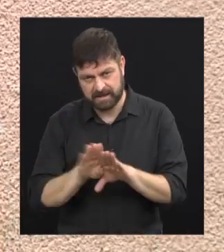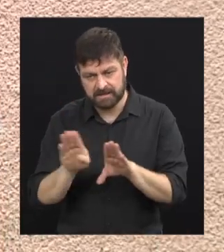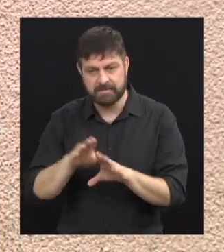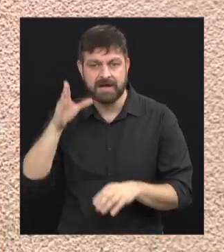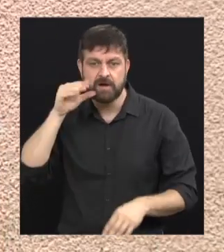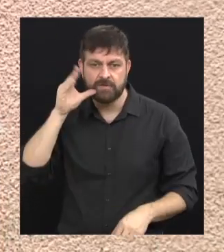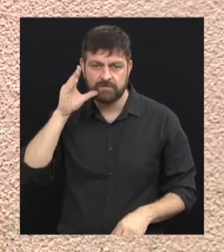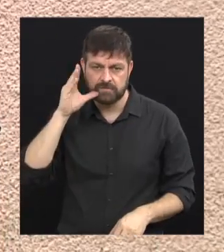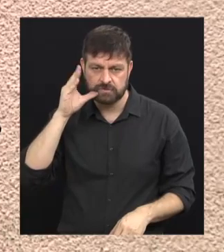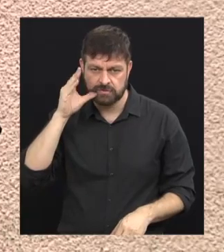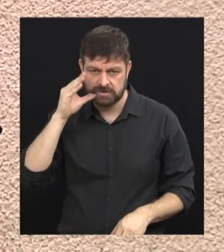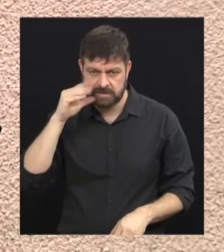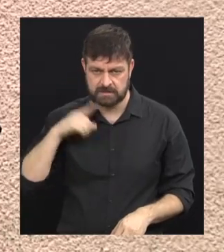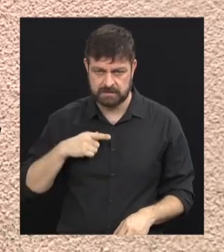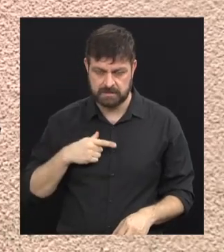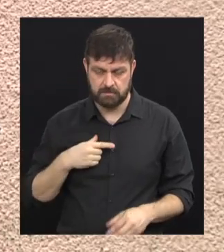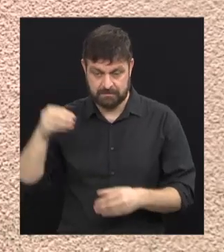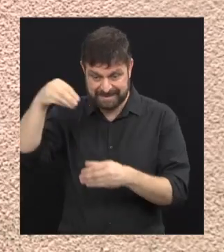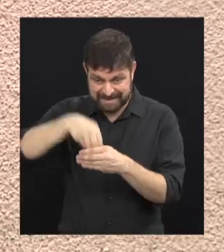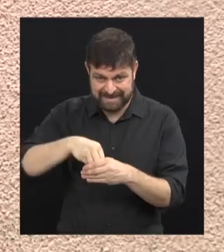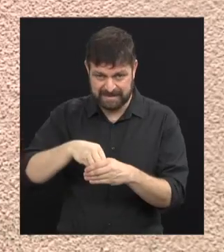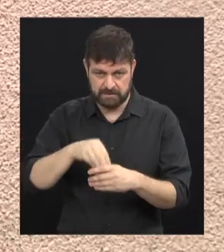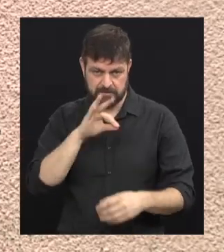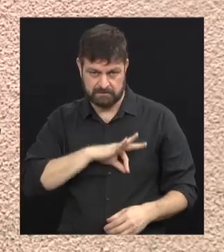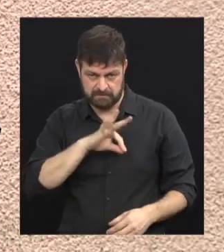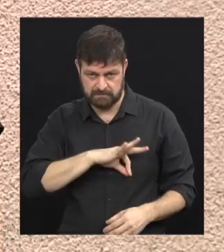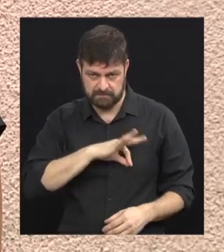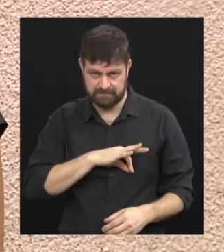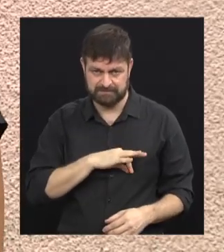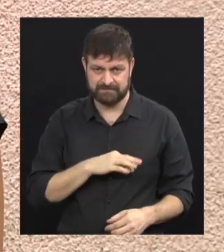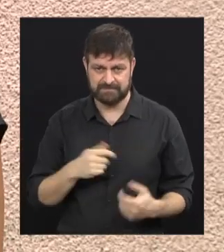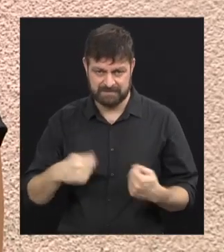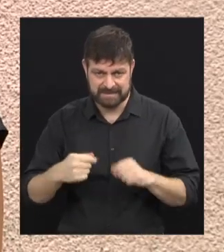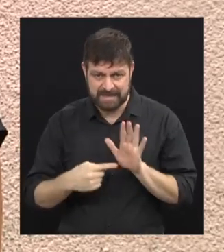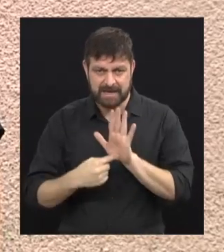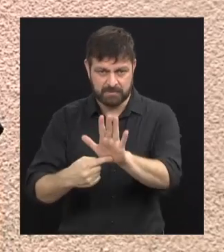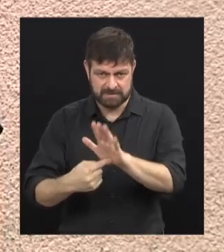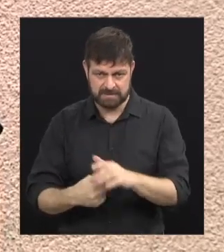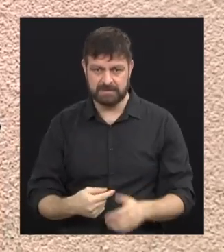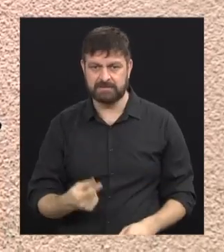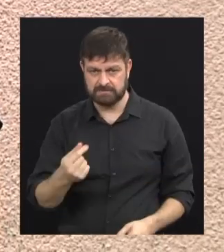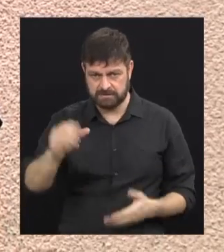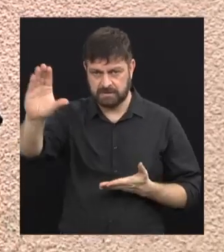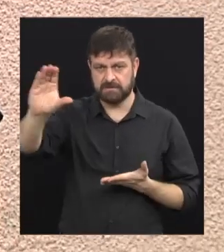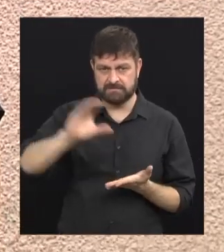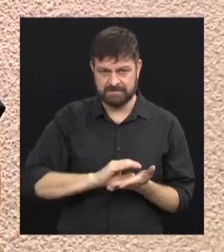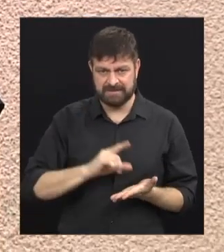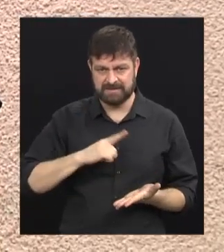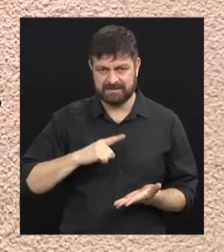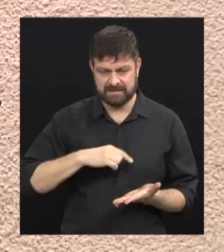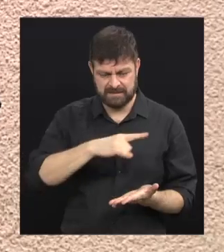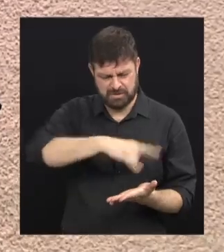funcionários que estão dentro desse plano de trabalho. E a prestação de contas é bem complicada disso, né, Marisa? Tem um calhamaço de papéis